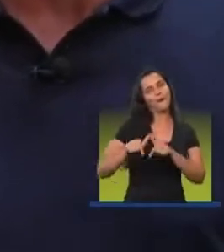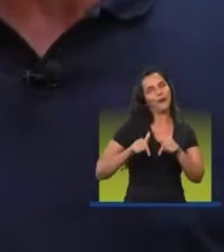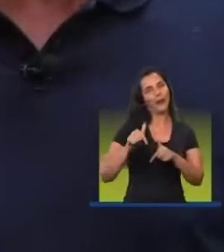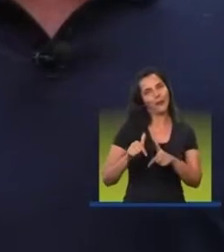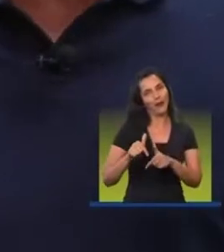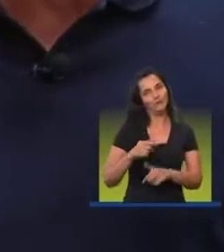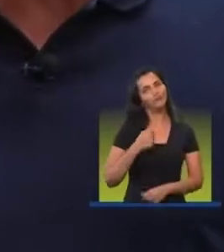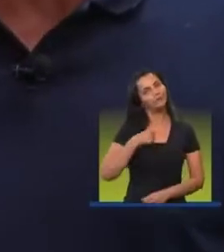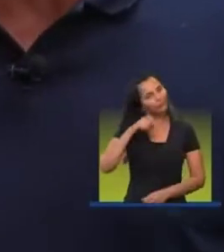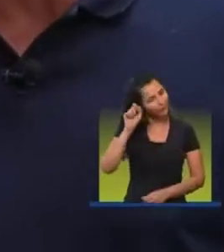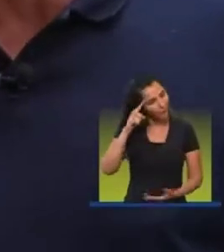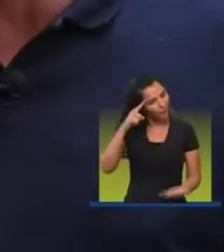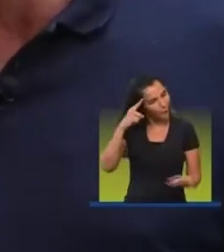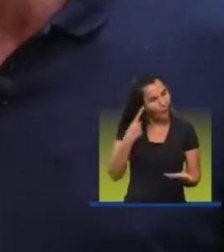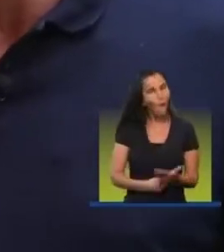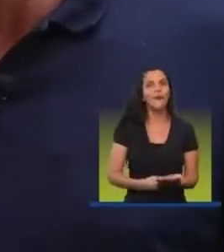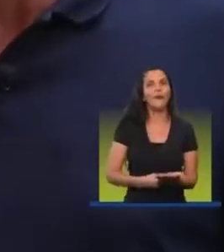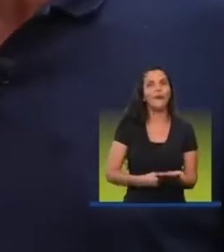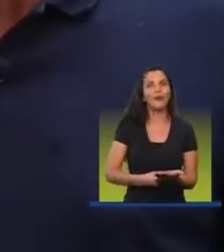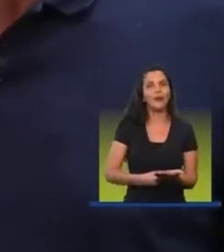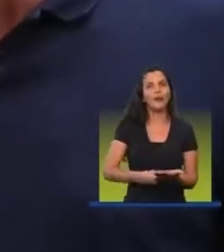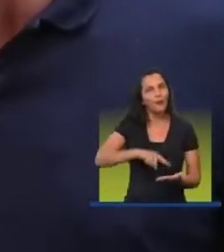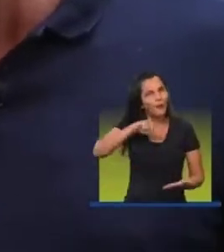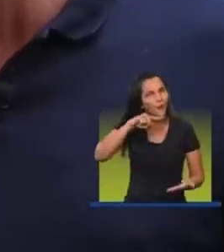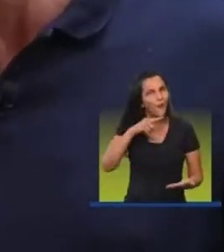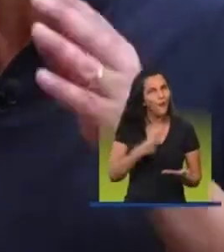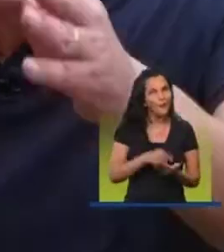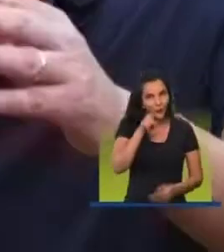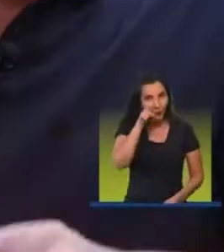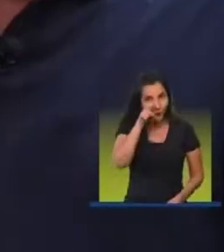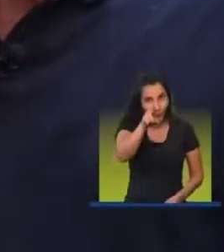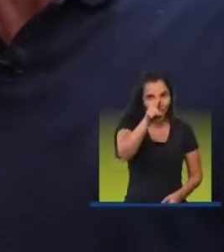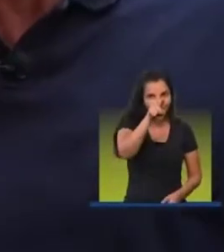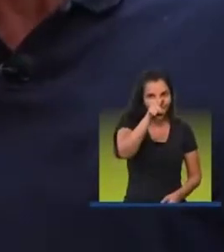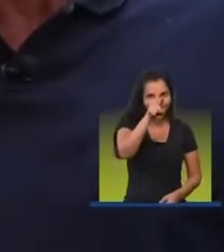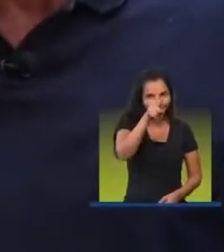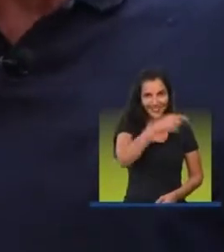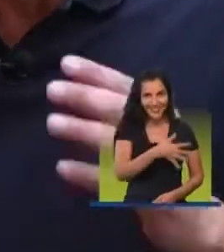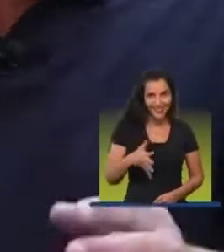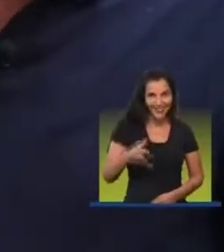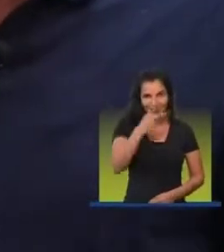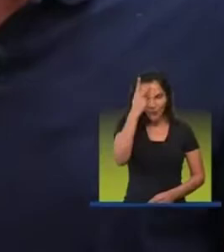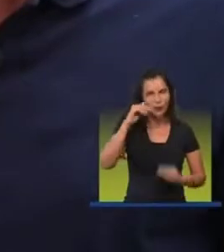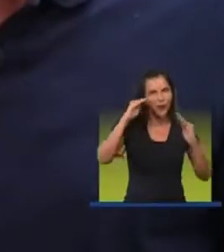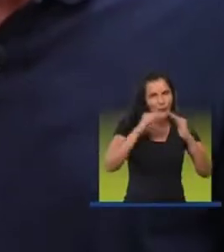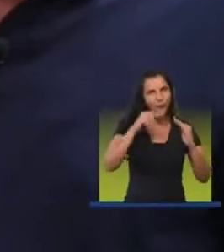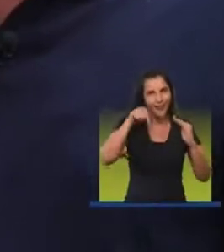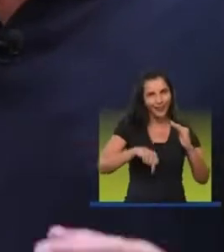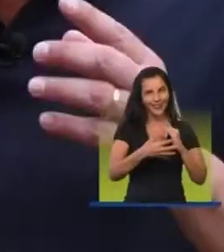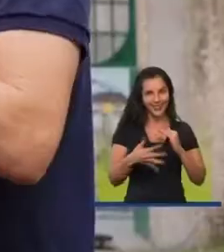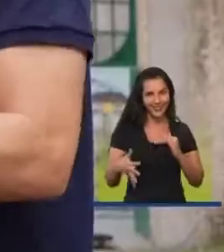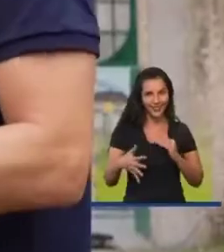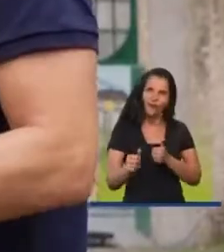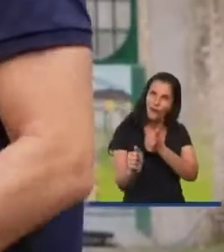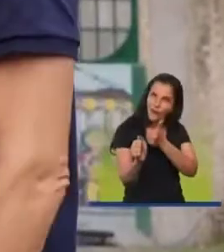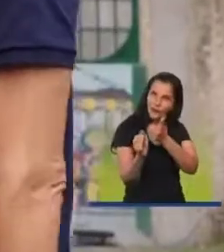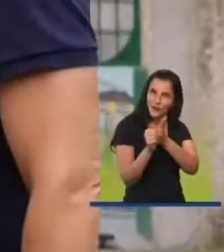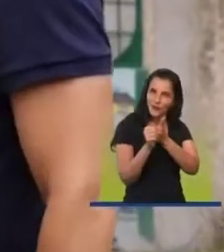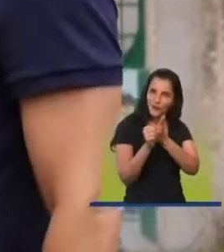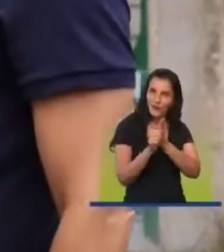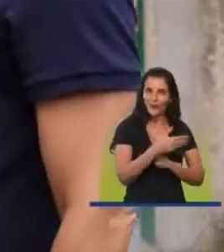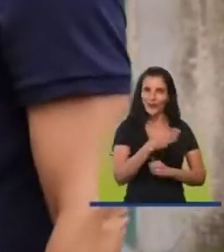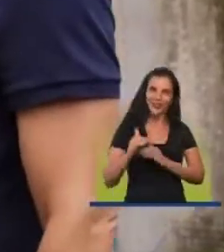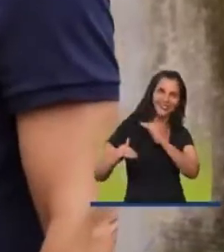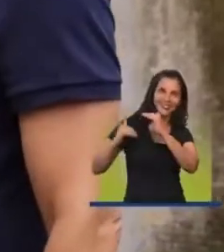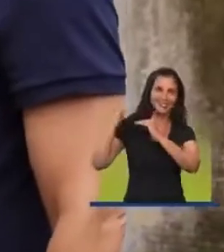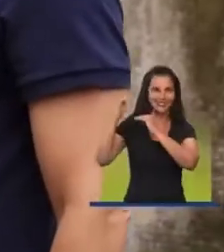E eu falei É o meu compromisso É o compromisso Que eu tenho com você Santista Morador de Santos Vamos juntos Para